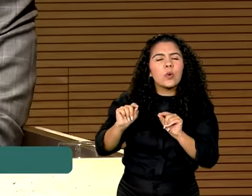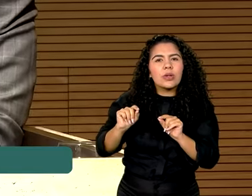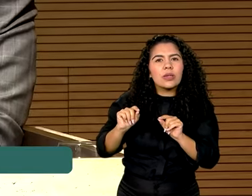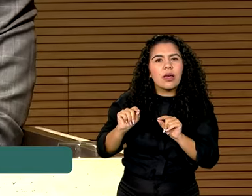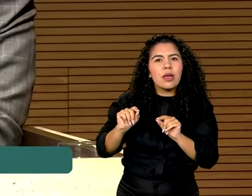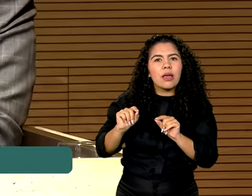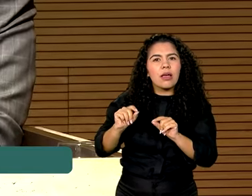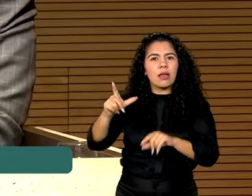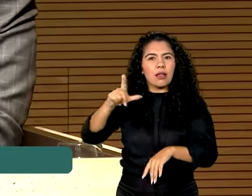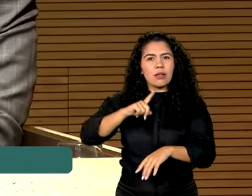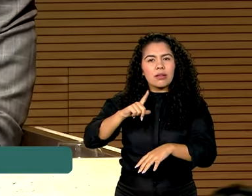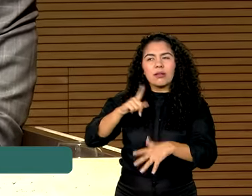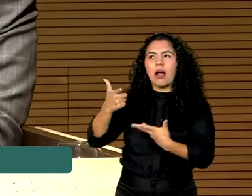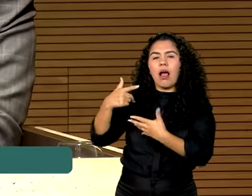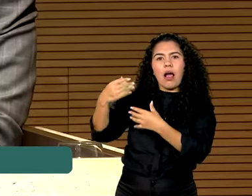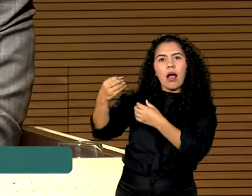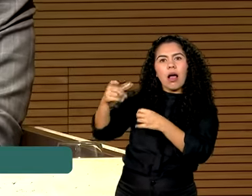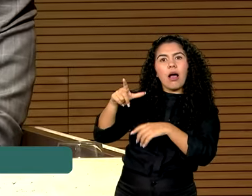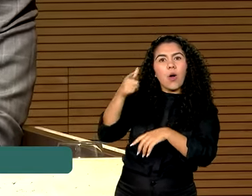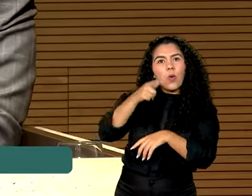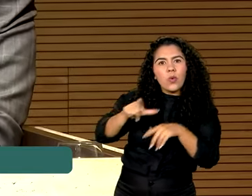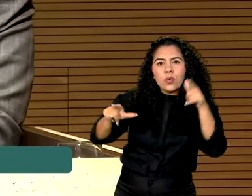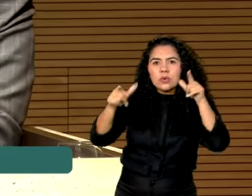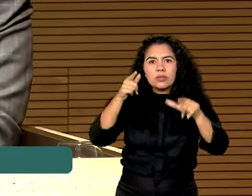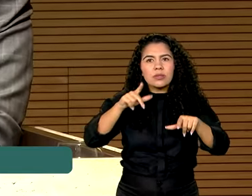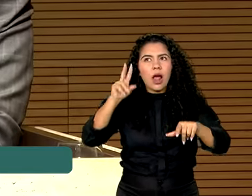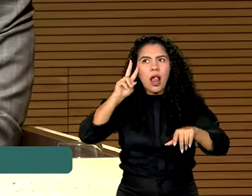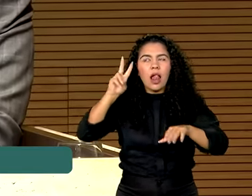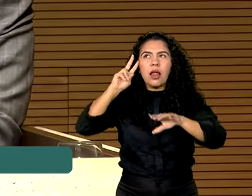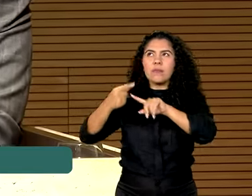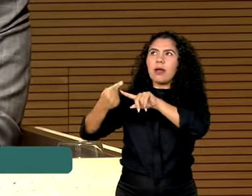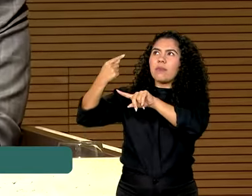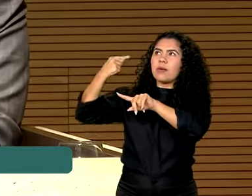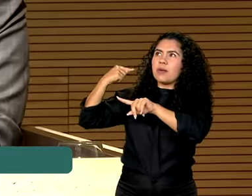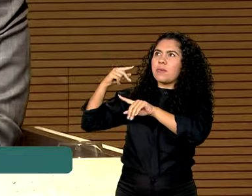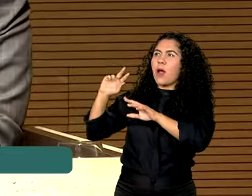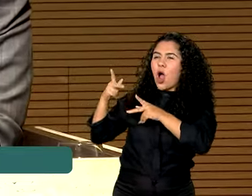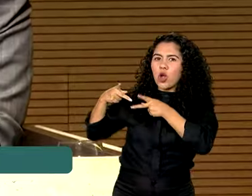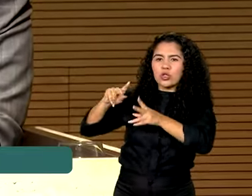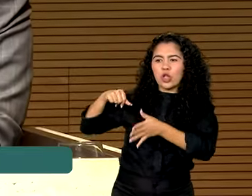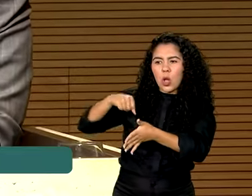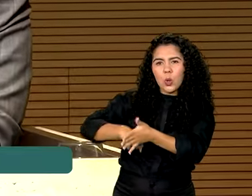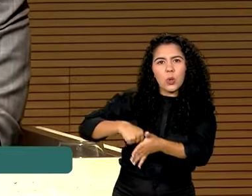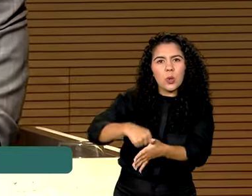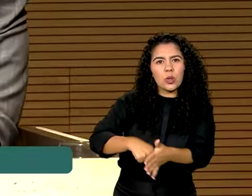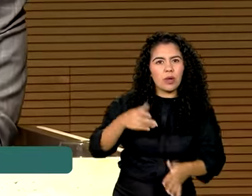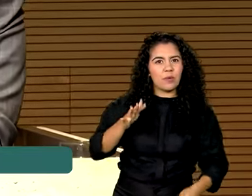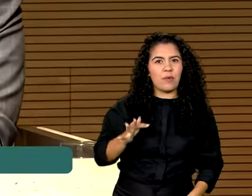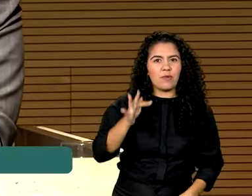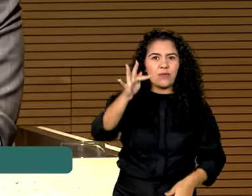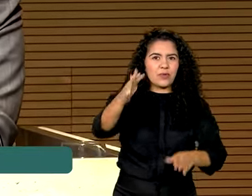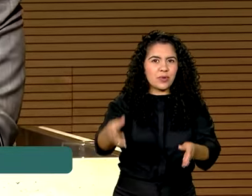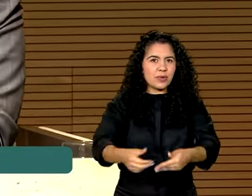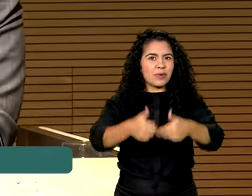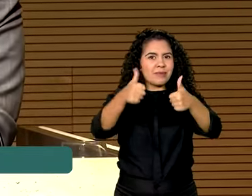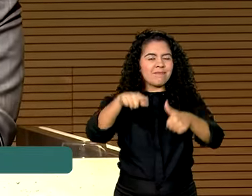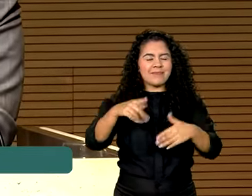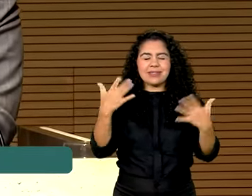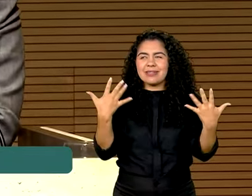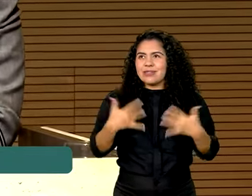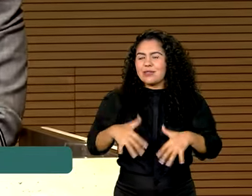Walter Benjamin nos ensinou. Ela traz os nossos mortos para lutar junto com a gente em nome do futuro. Isso é a coisa mais bonita.